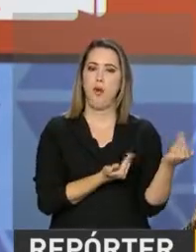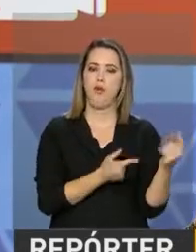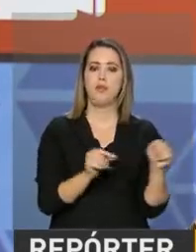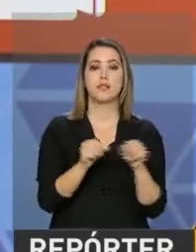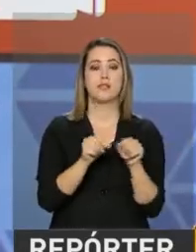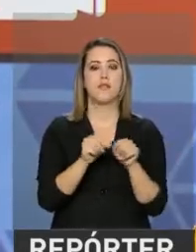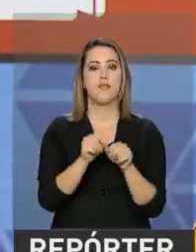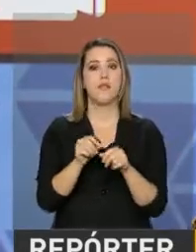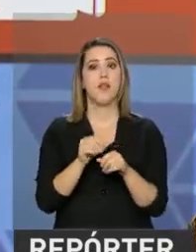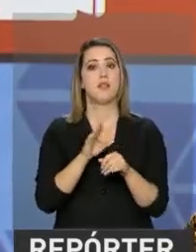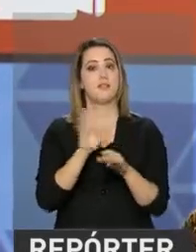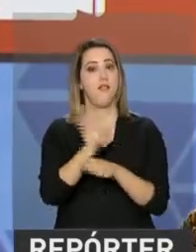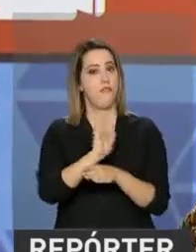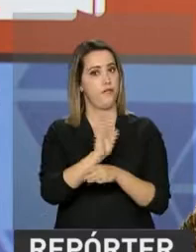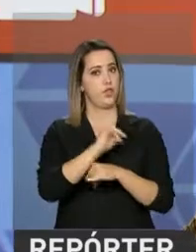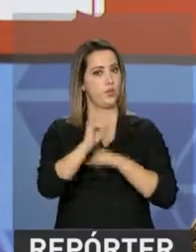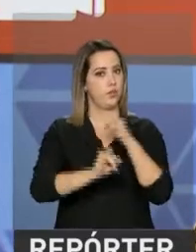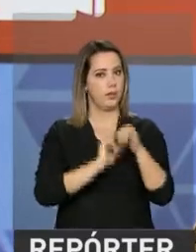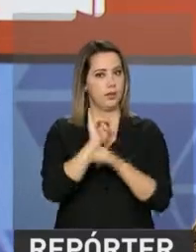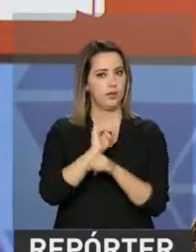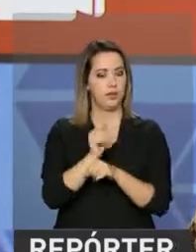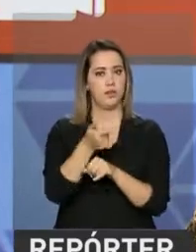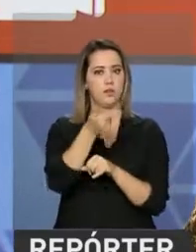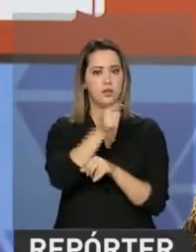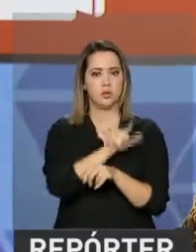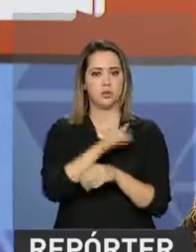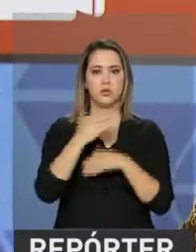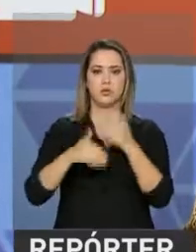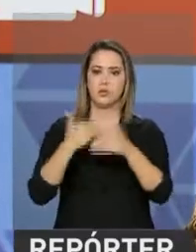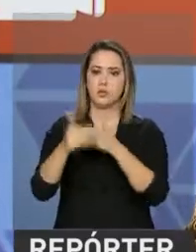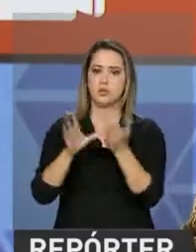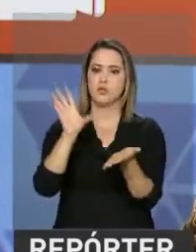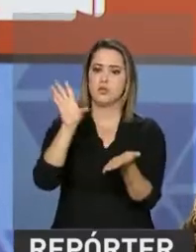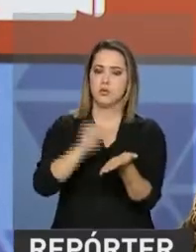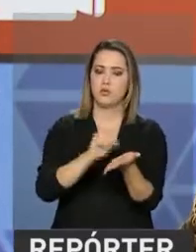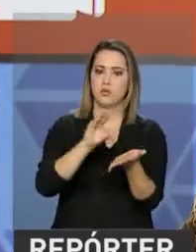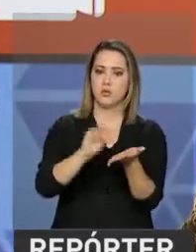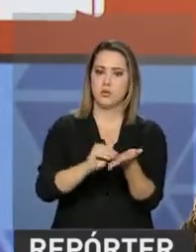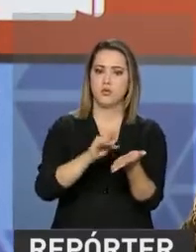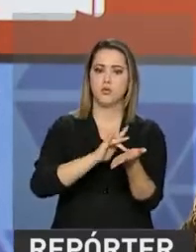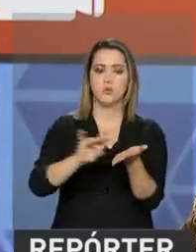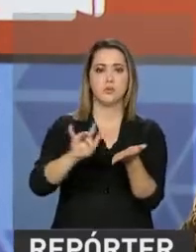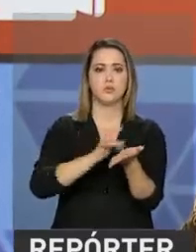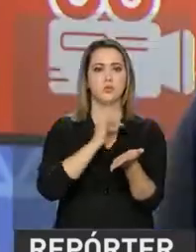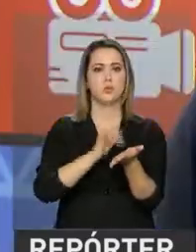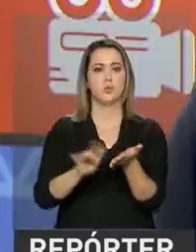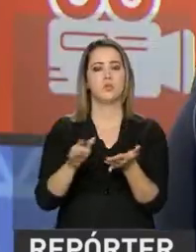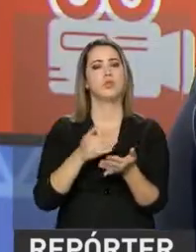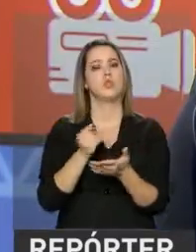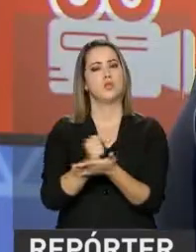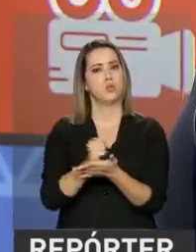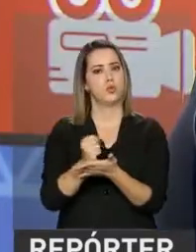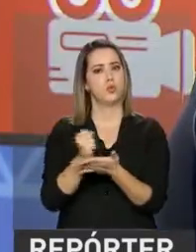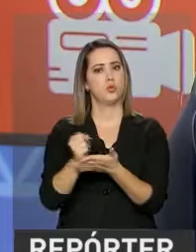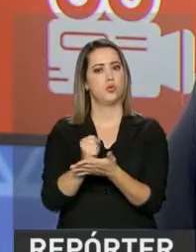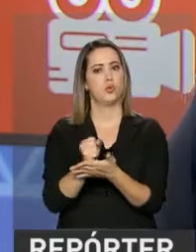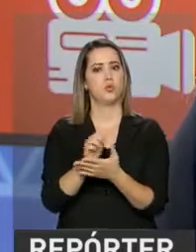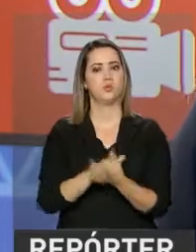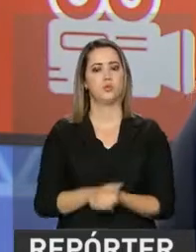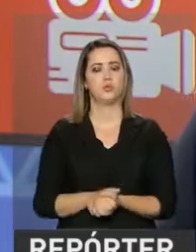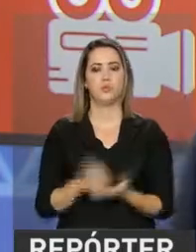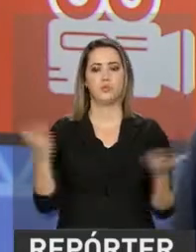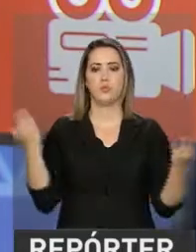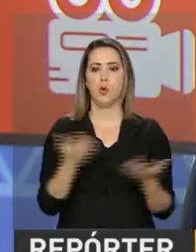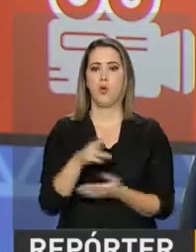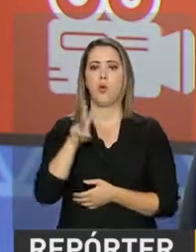vídeos para a internet, e um outro para o desenvolvimento de aplicativos e jogos eletrônicos. A gente tem, no de